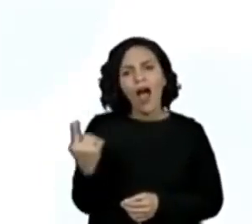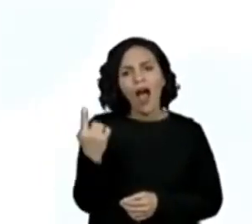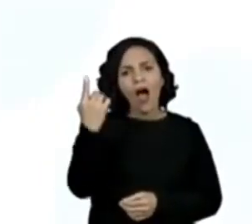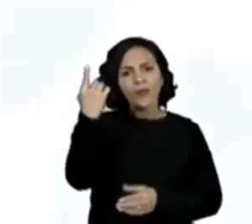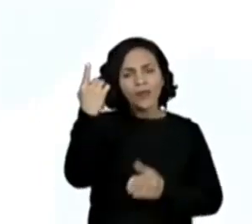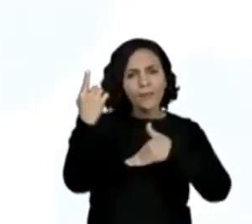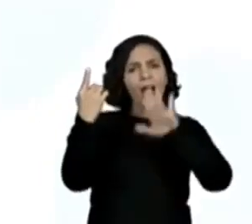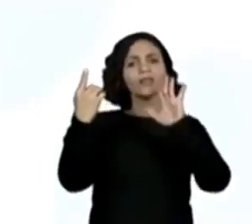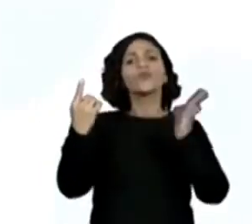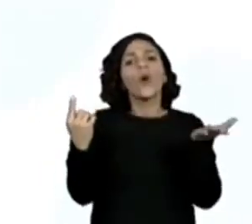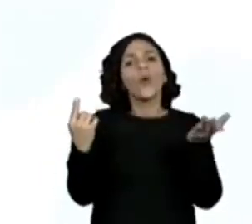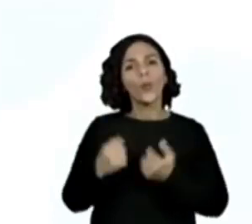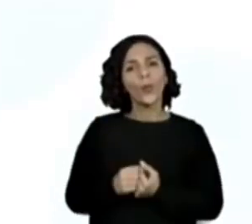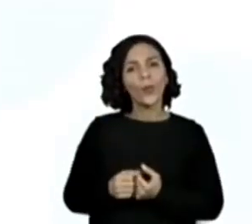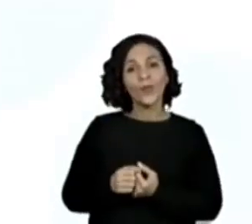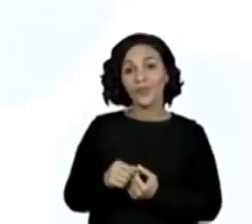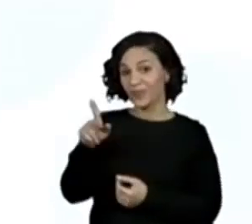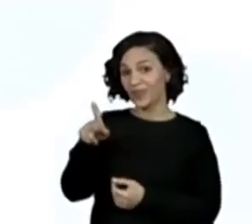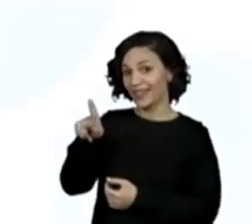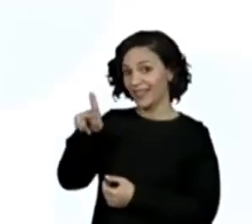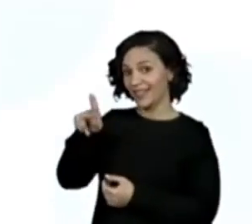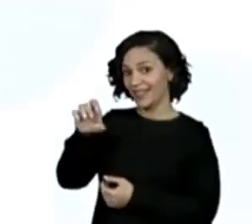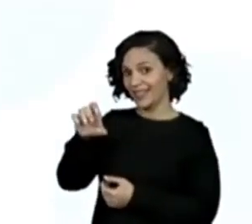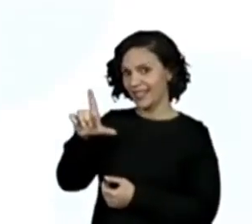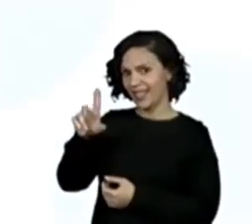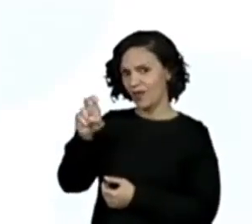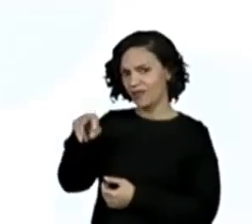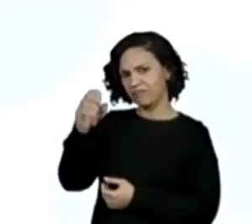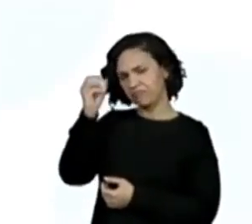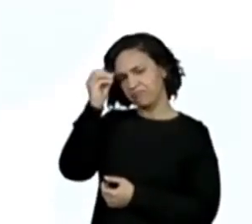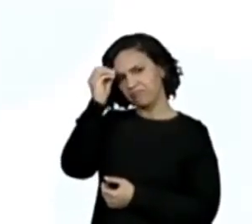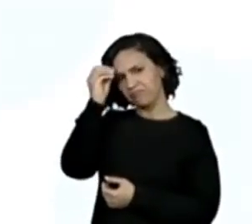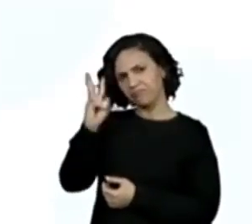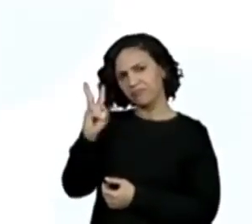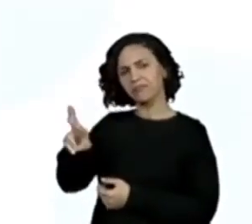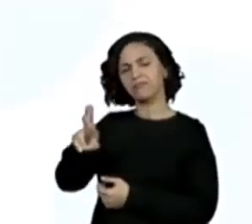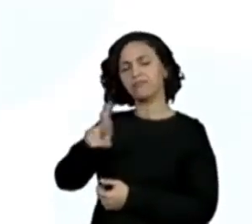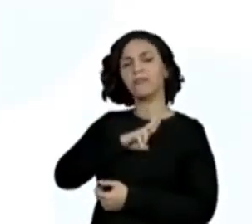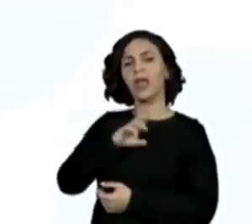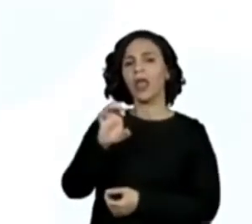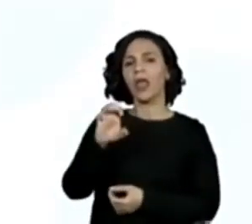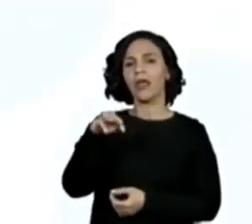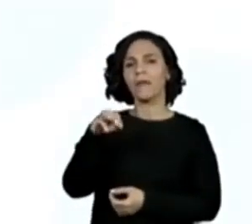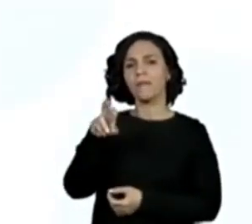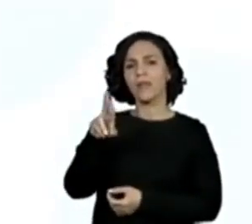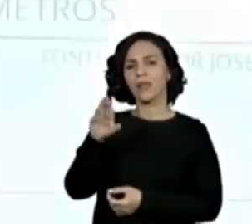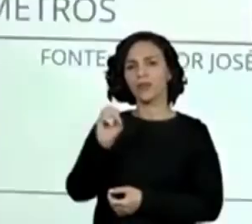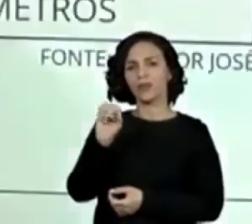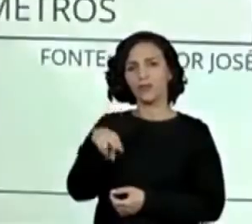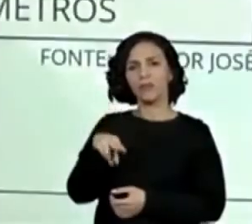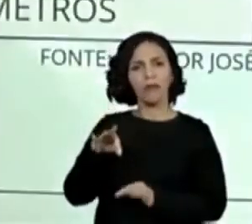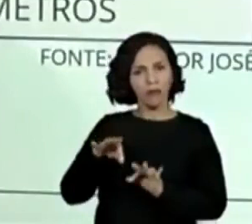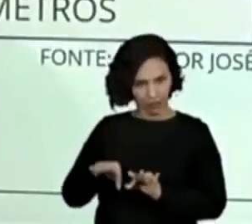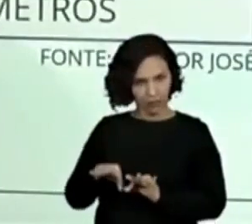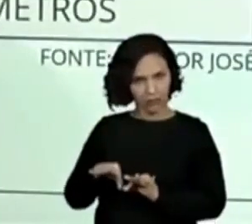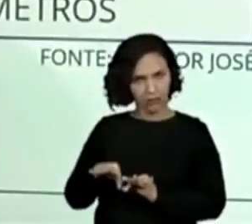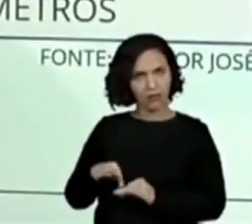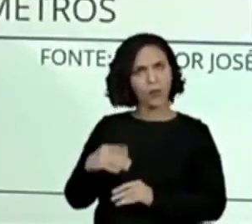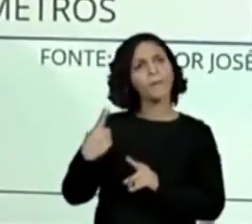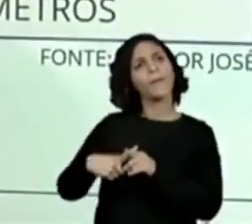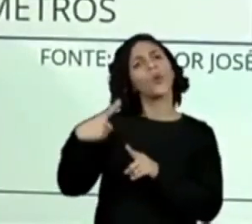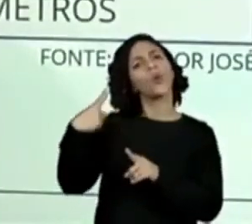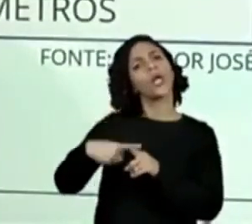o Kelvin aí já respondeu. O Kelvin foi muito esperto. Ele disse que foi o Emerson. Isso mesmo. Por que foi o Emerson,